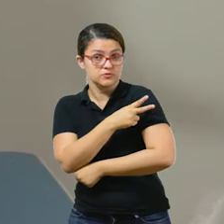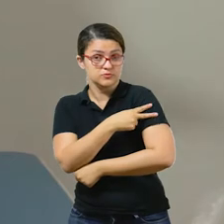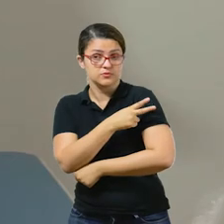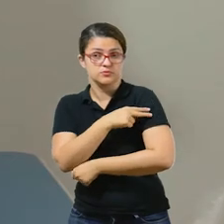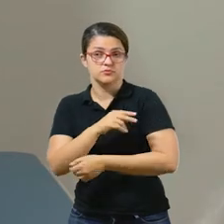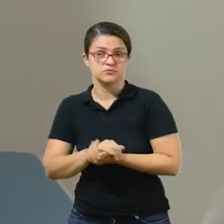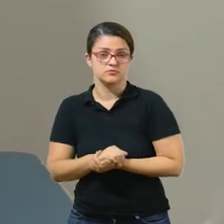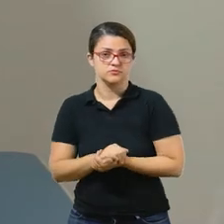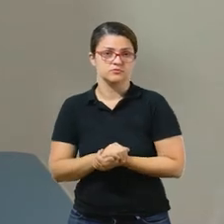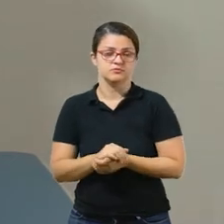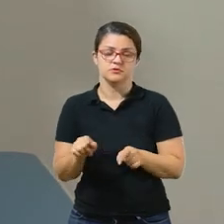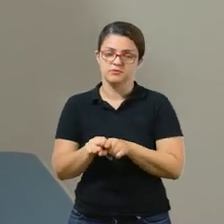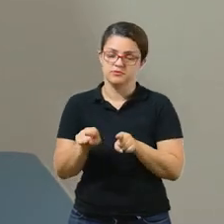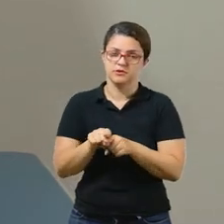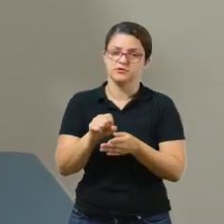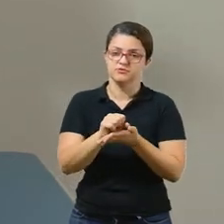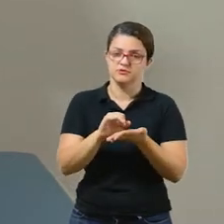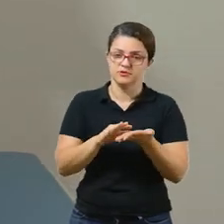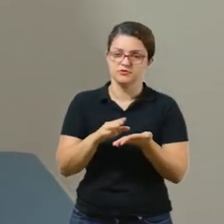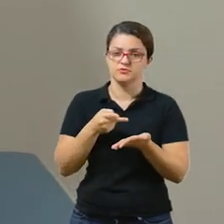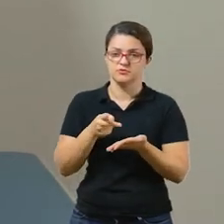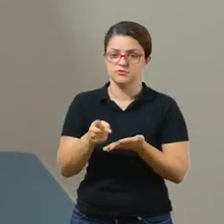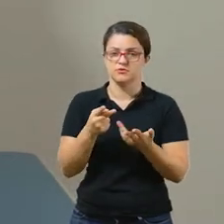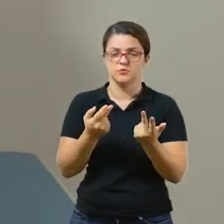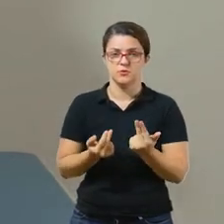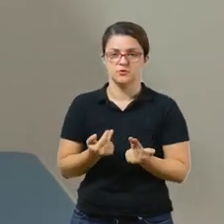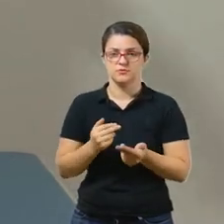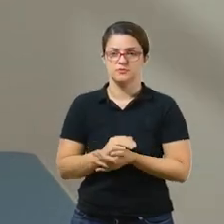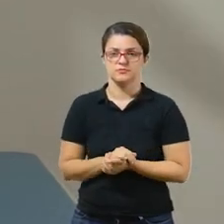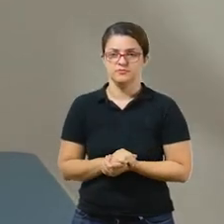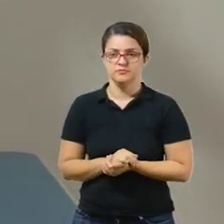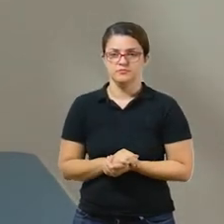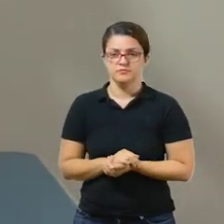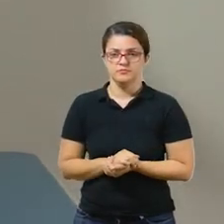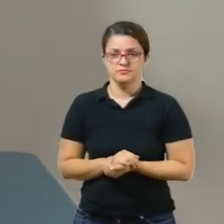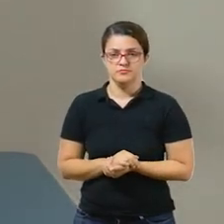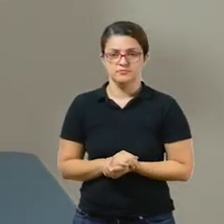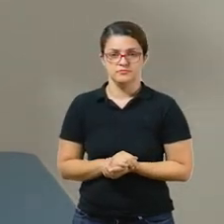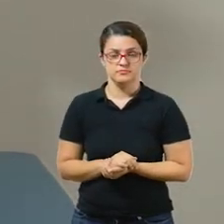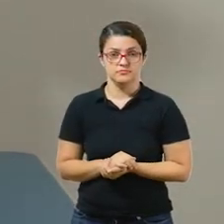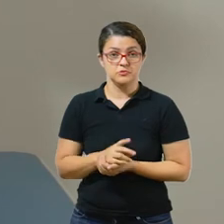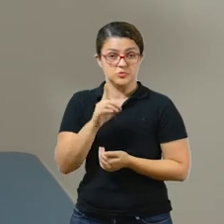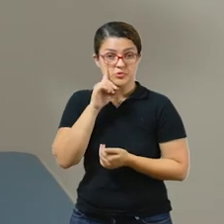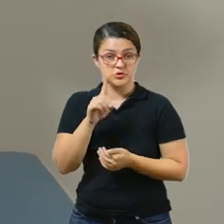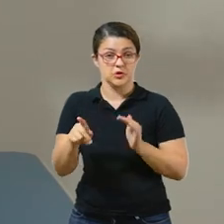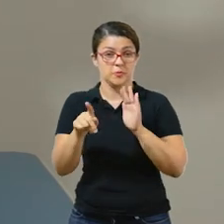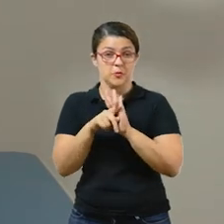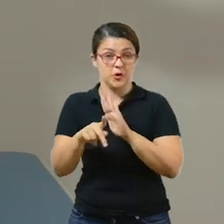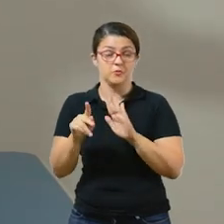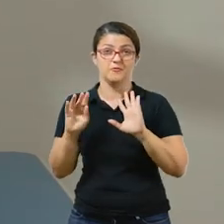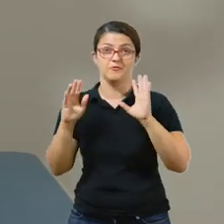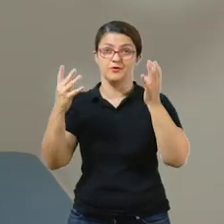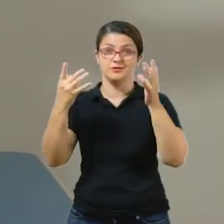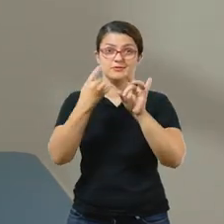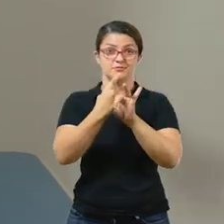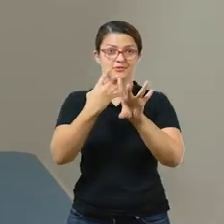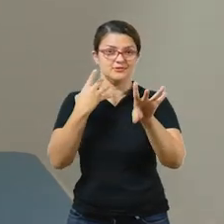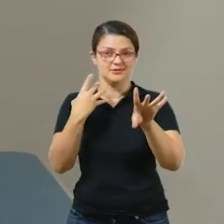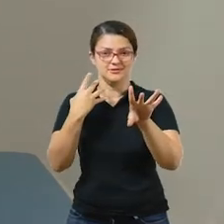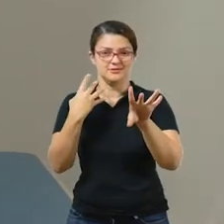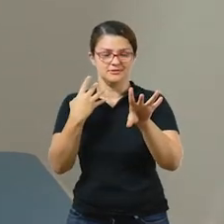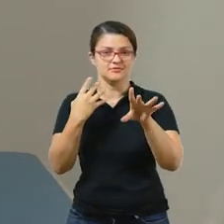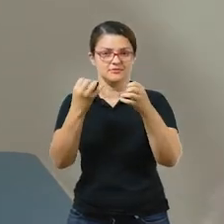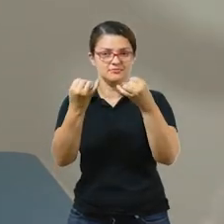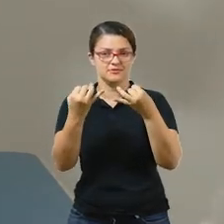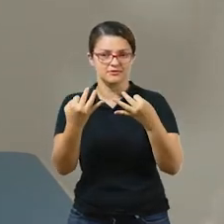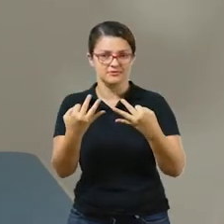que a atividade permanece a mesma. Que atividade que é essa? Além desse dia da independência, que eu comentei com a